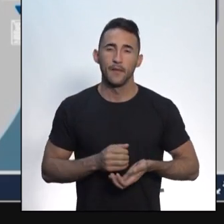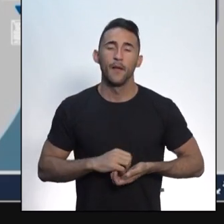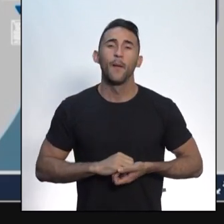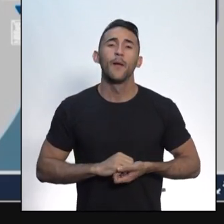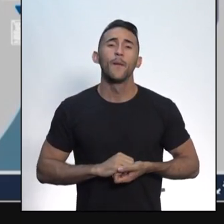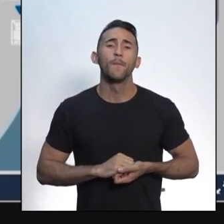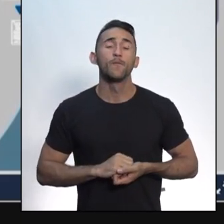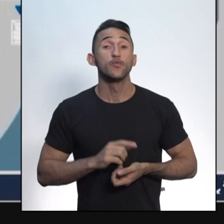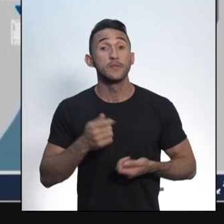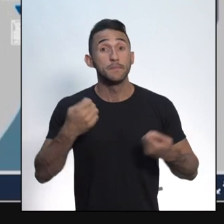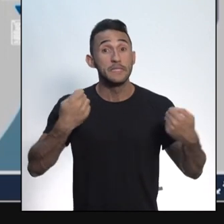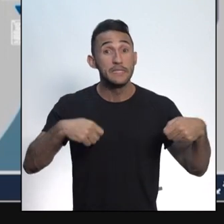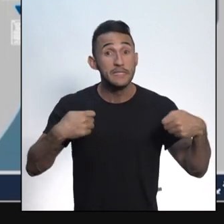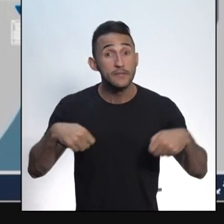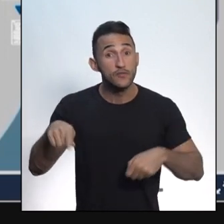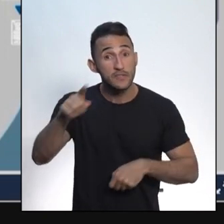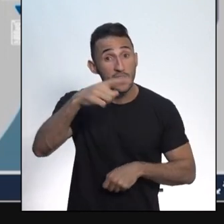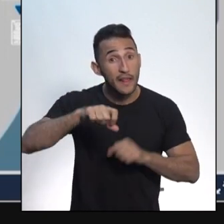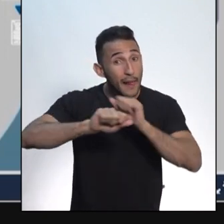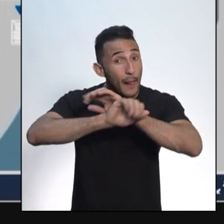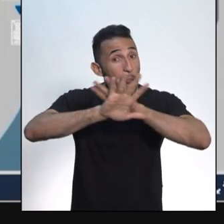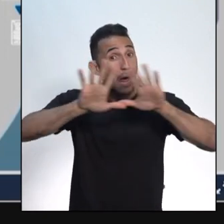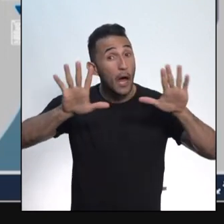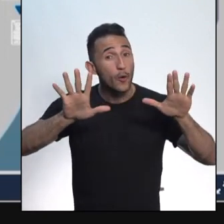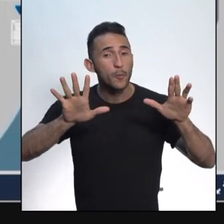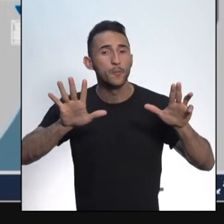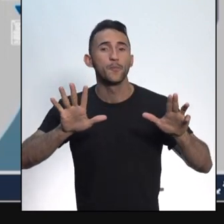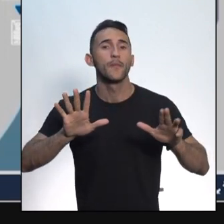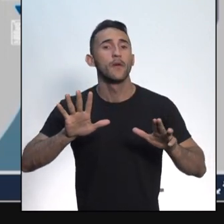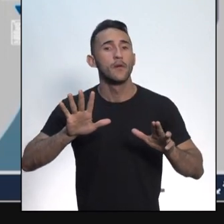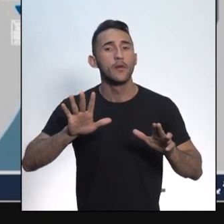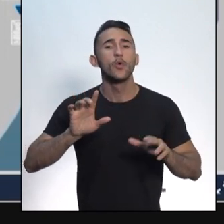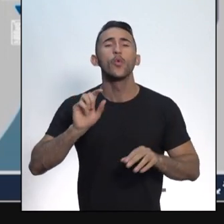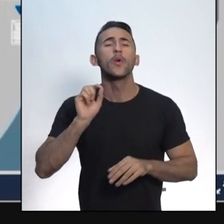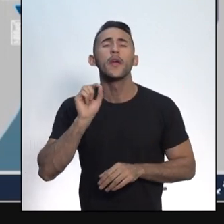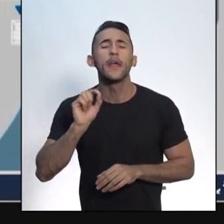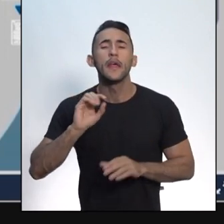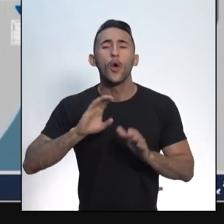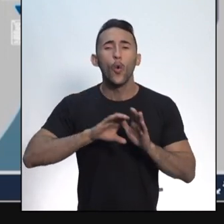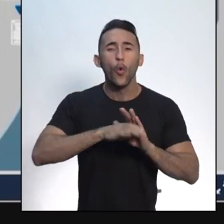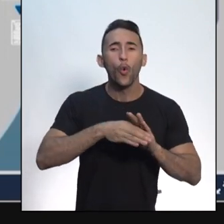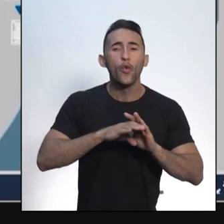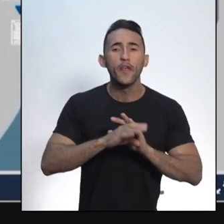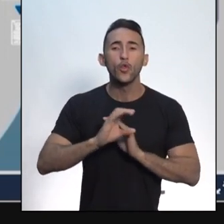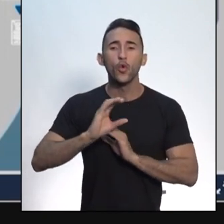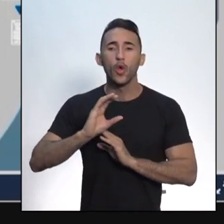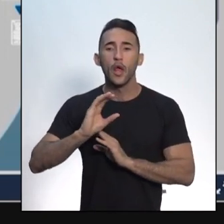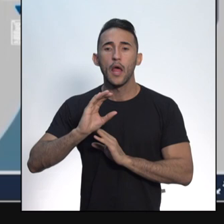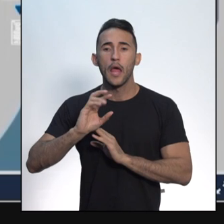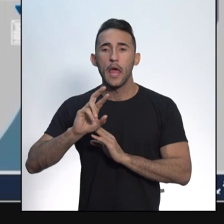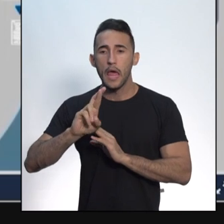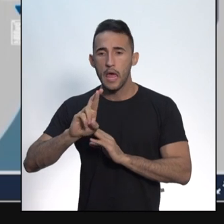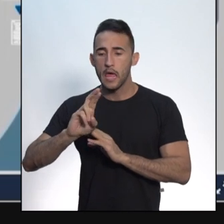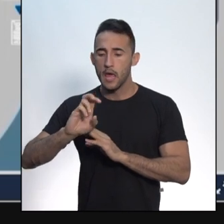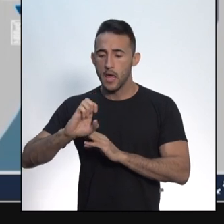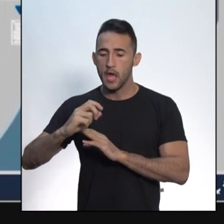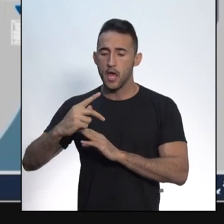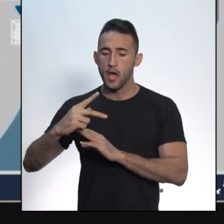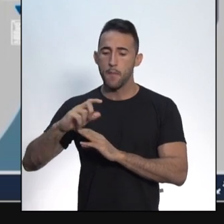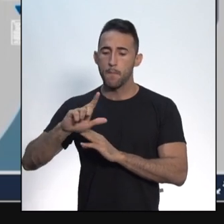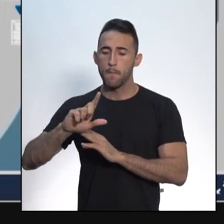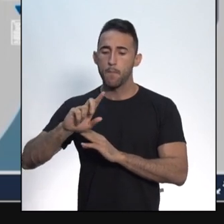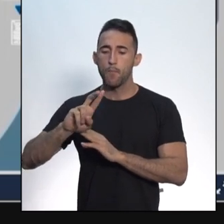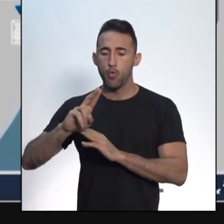você tem que sair daqui, em primeiro lugar, dominando o conceito de república. Em segundo lugar, você deve